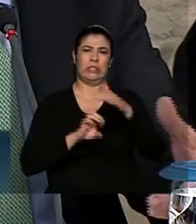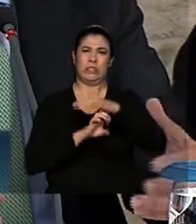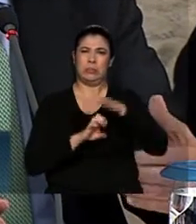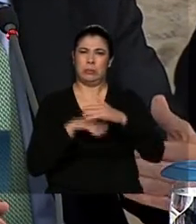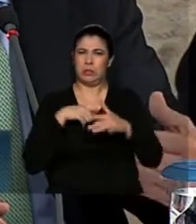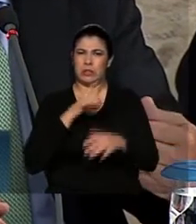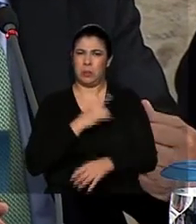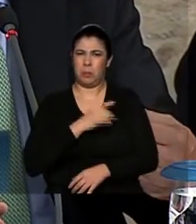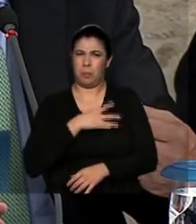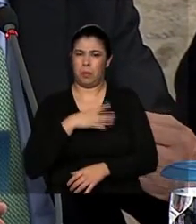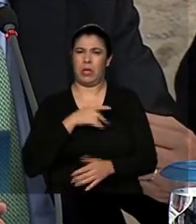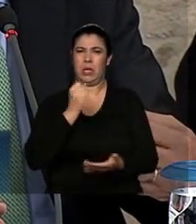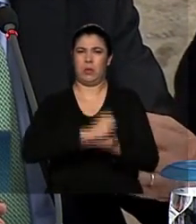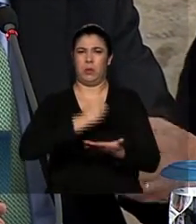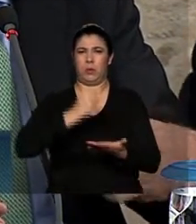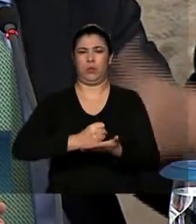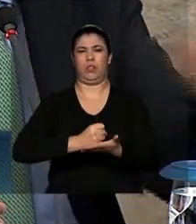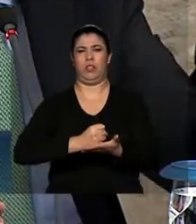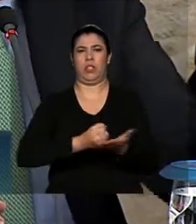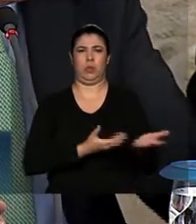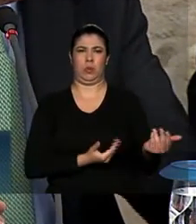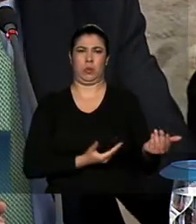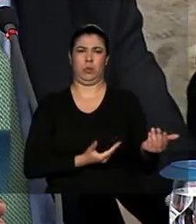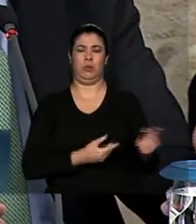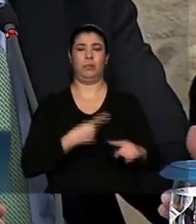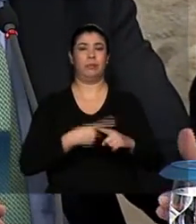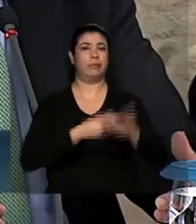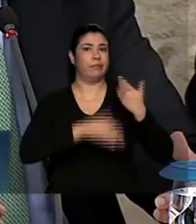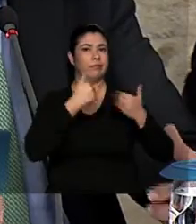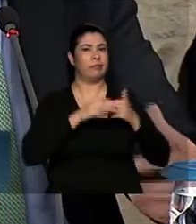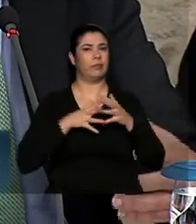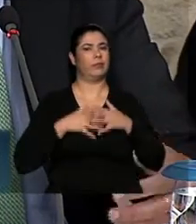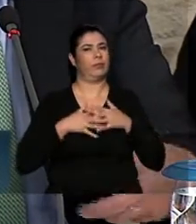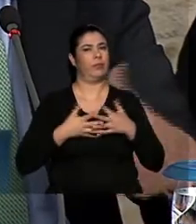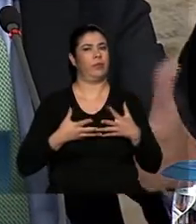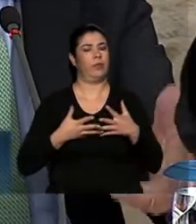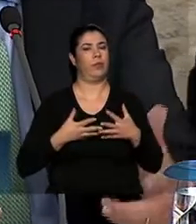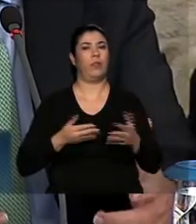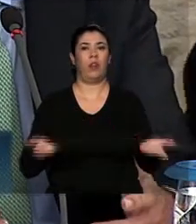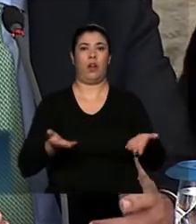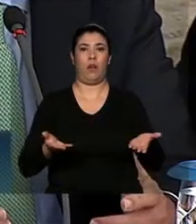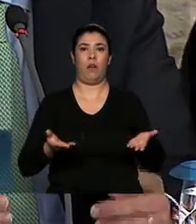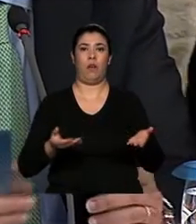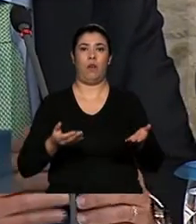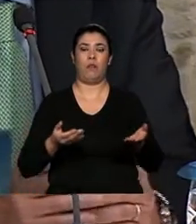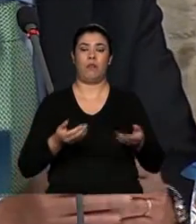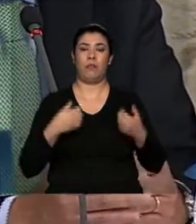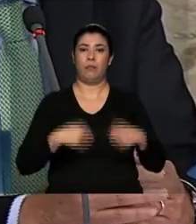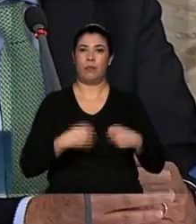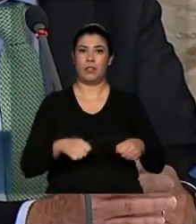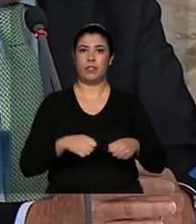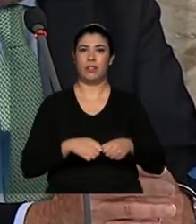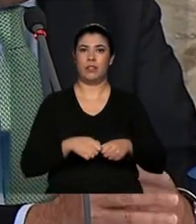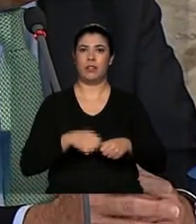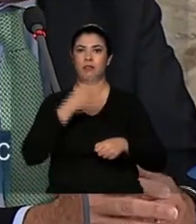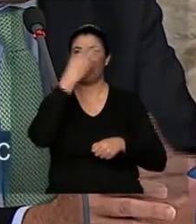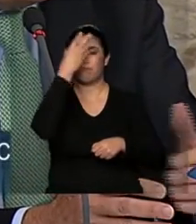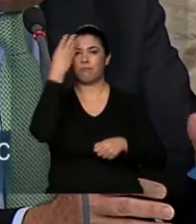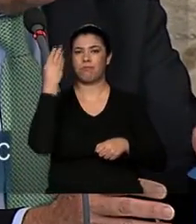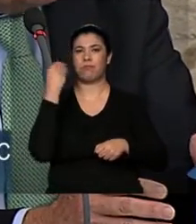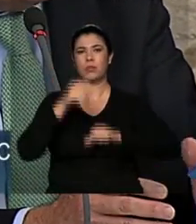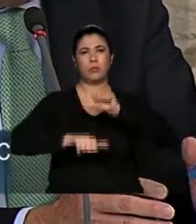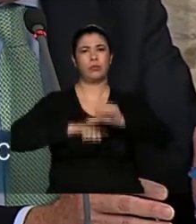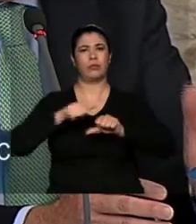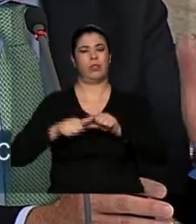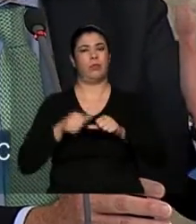medo de contratar porque era muito complexo. e nós vamos ter que quebrar esse tabu. A lei do aprendizado, ela é